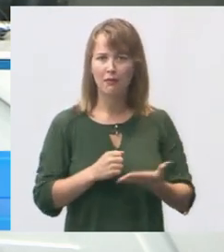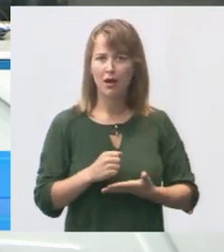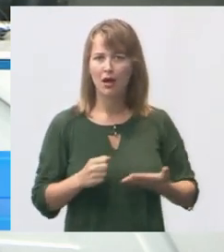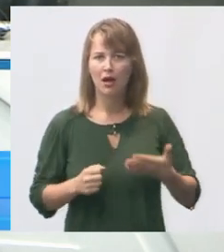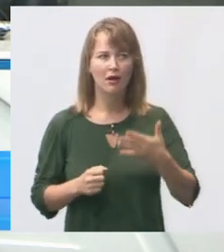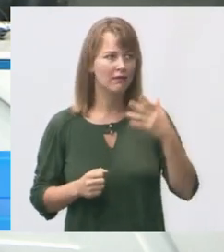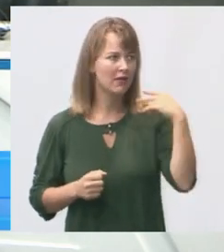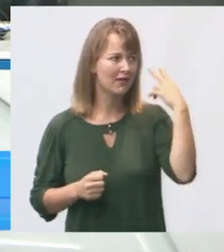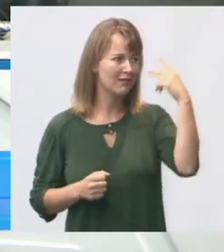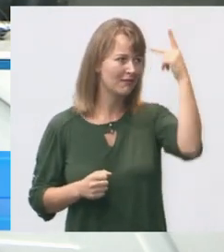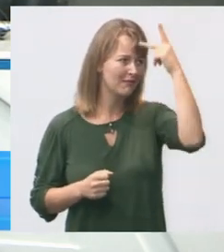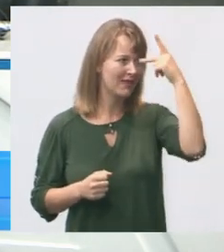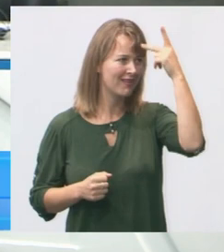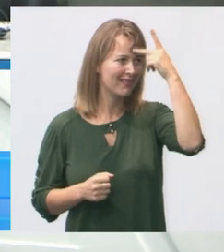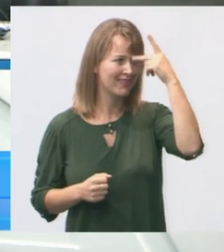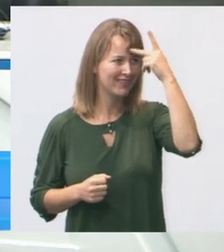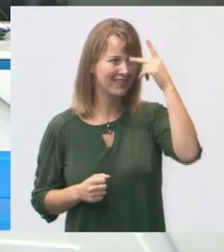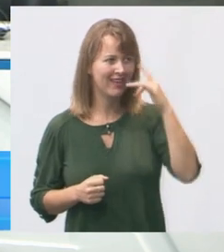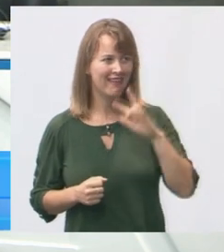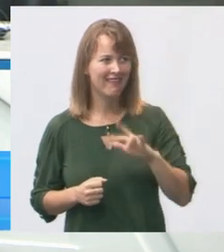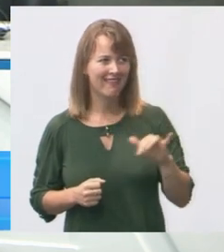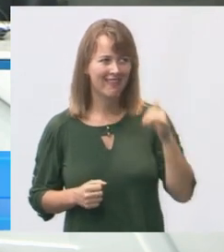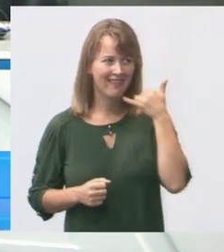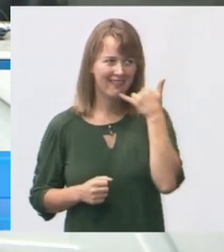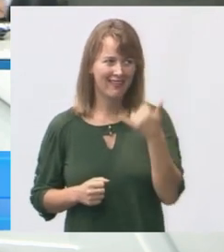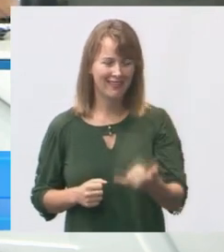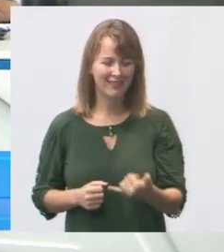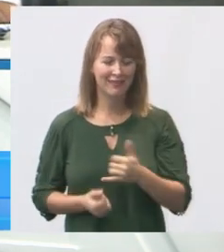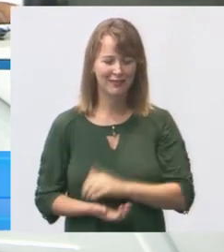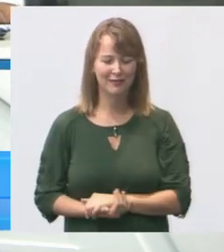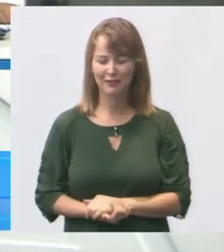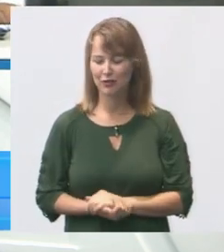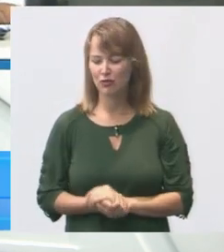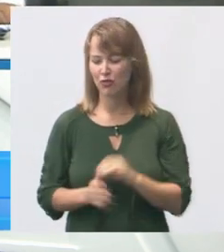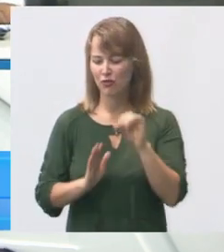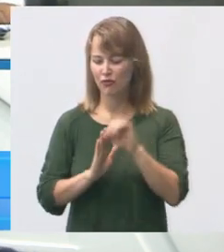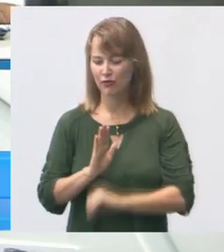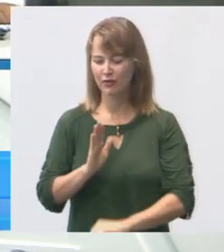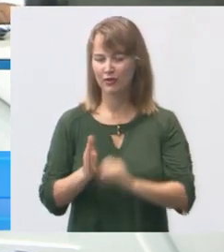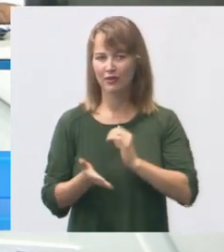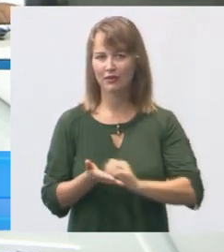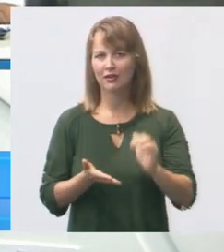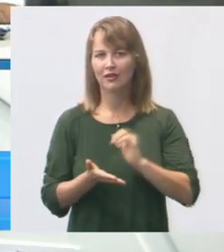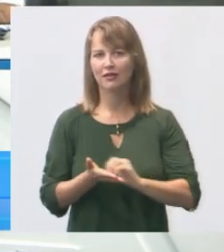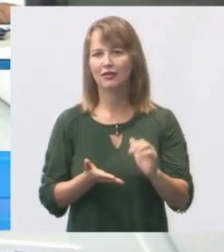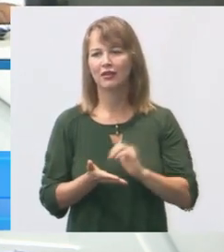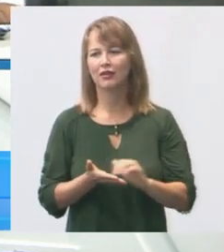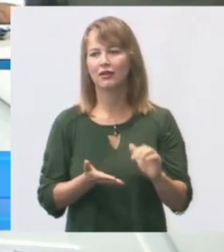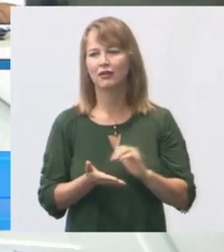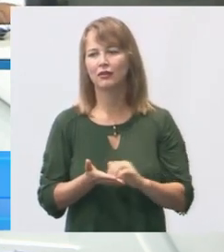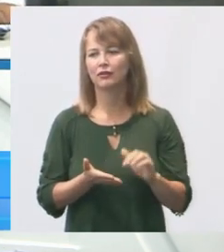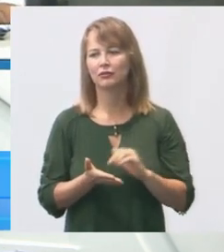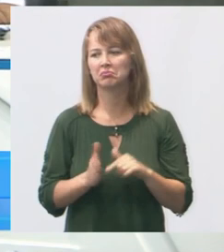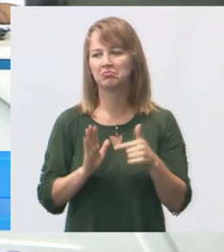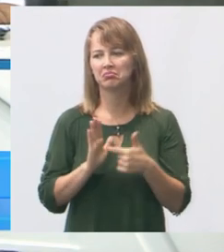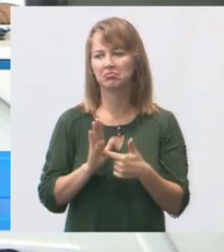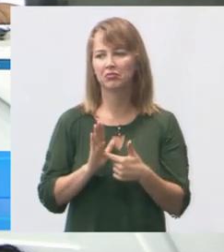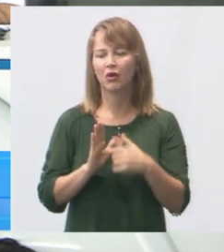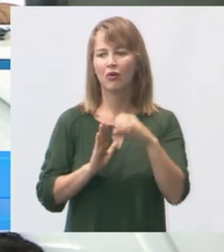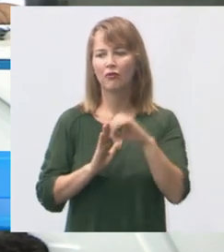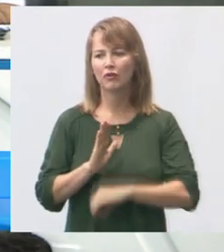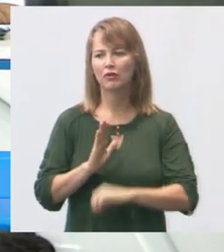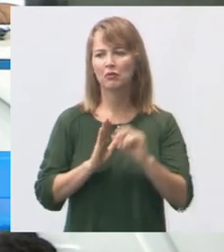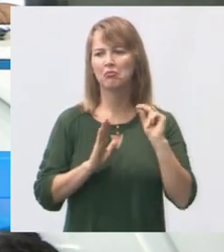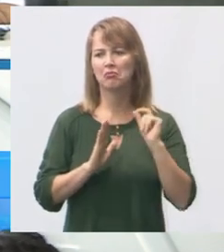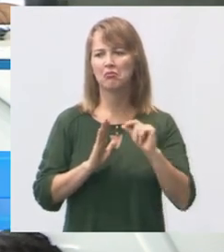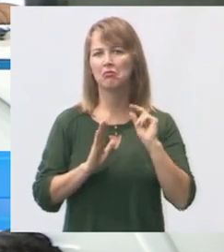Parrini, vai... A informação do ofício da secretária, o ofício até é antigo já,